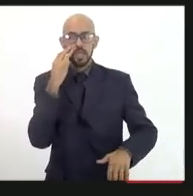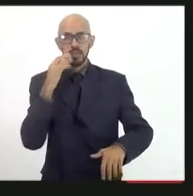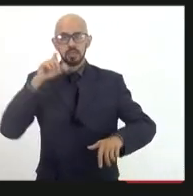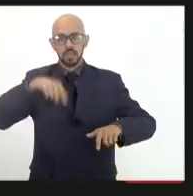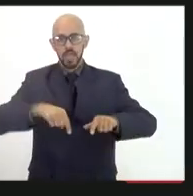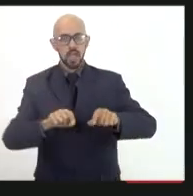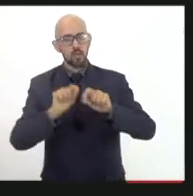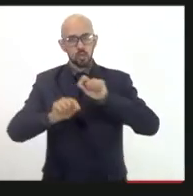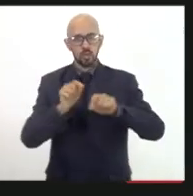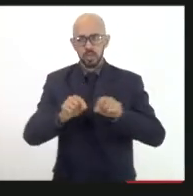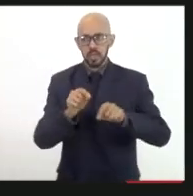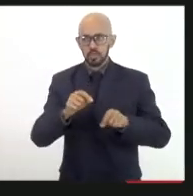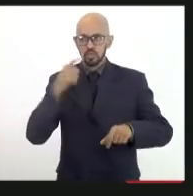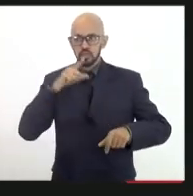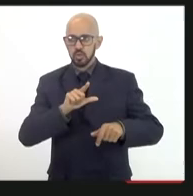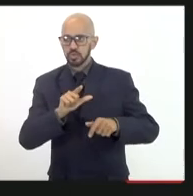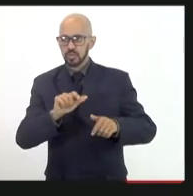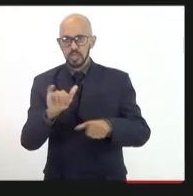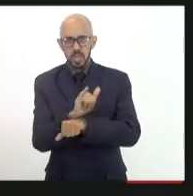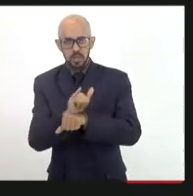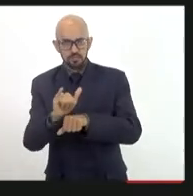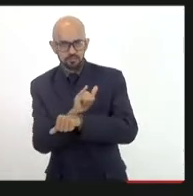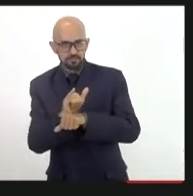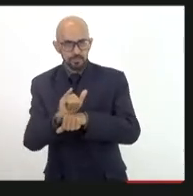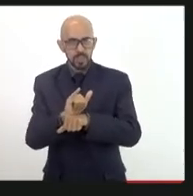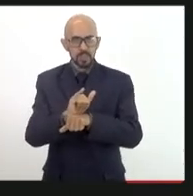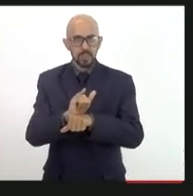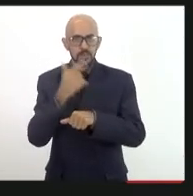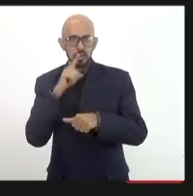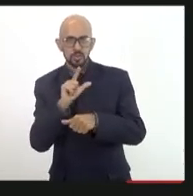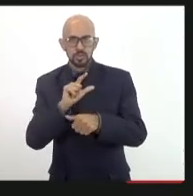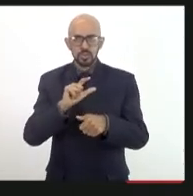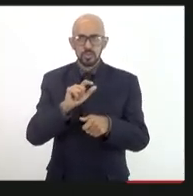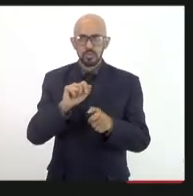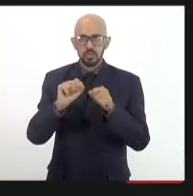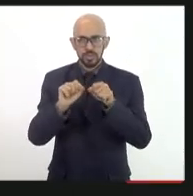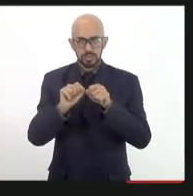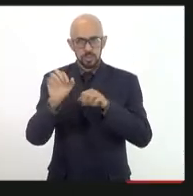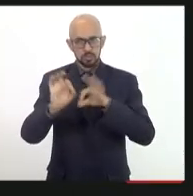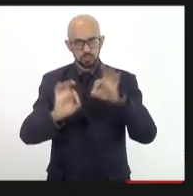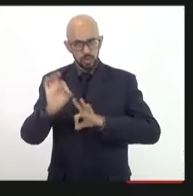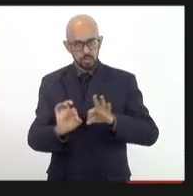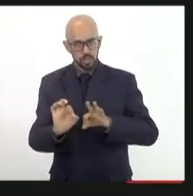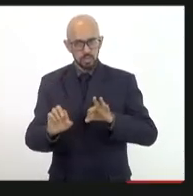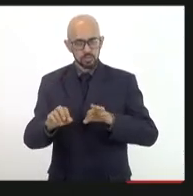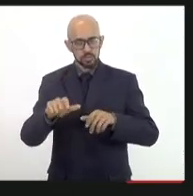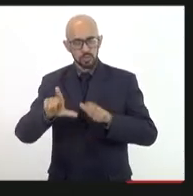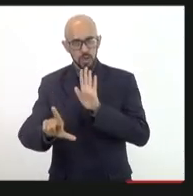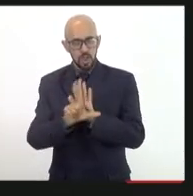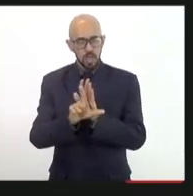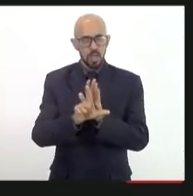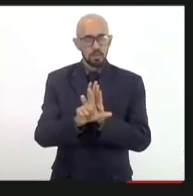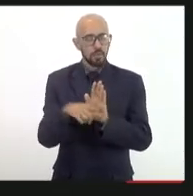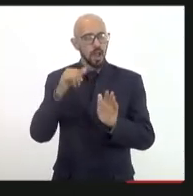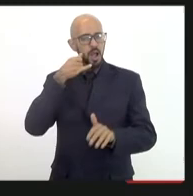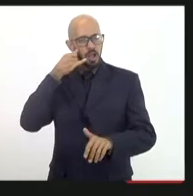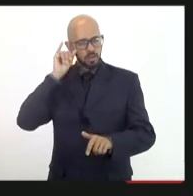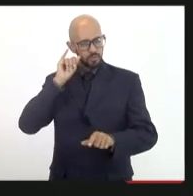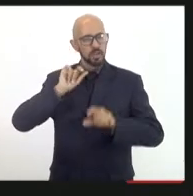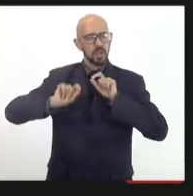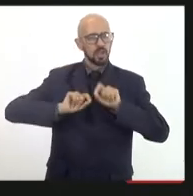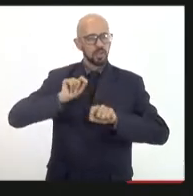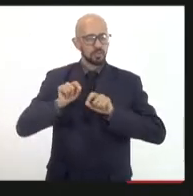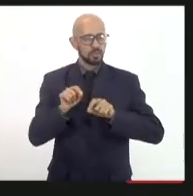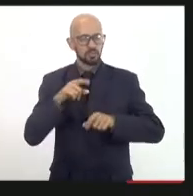colocar, trocar, ou poderar, que a gente sempre tem o cuidado de fazer os projetos de lei para evitar esse iniciativo.